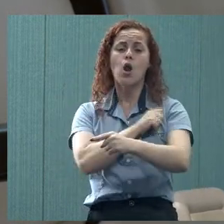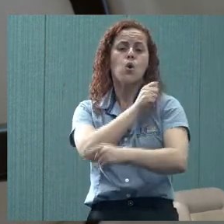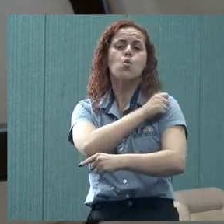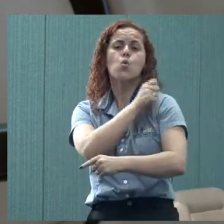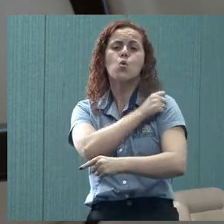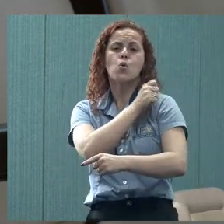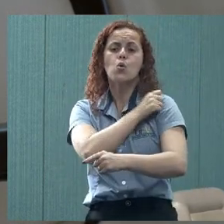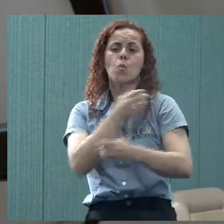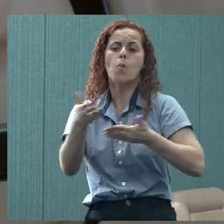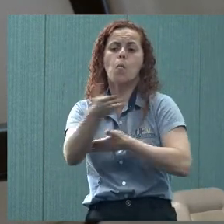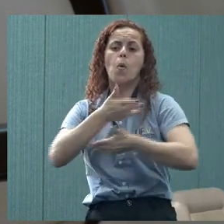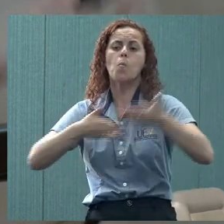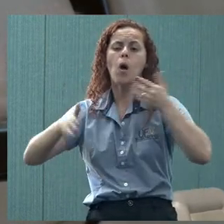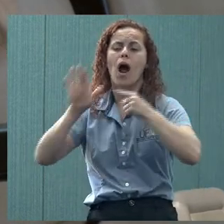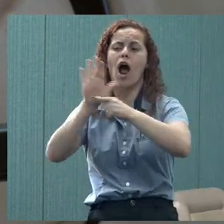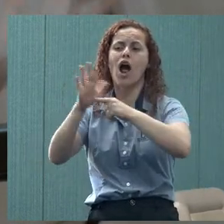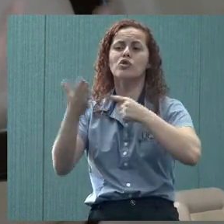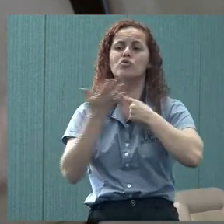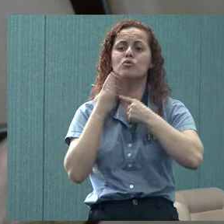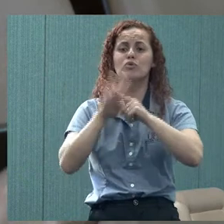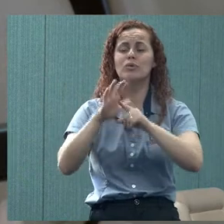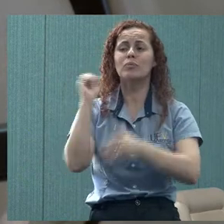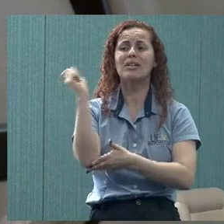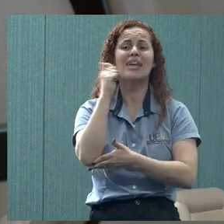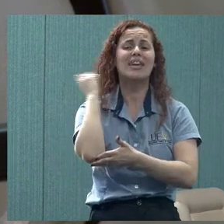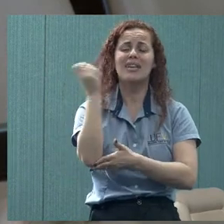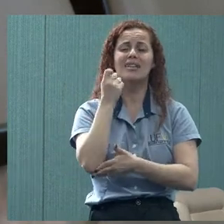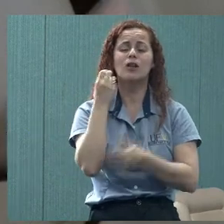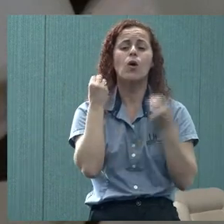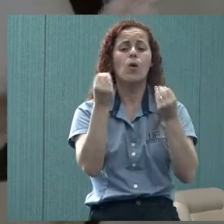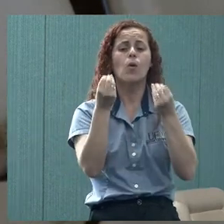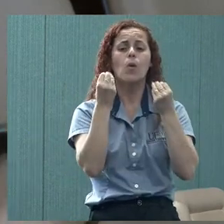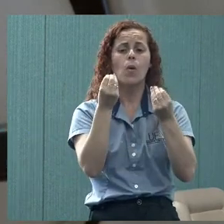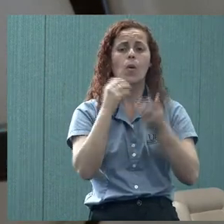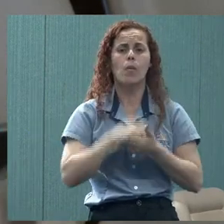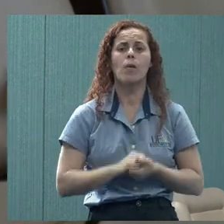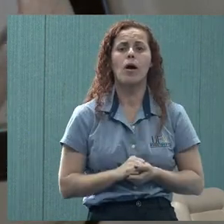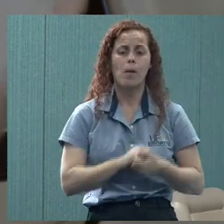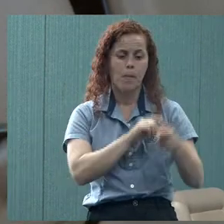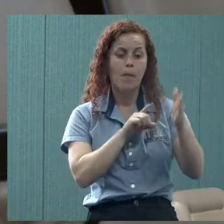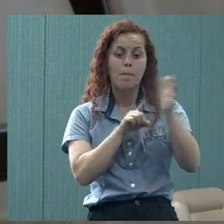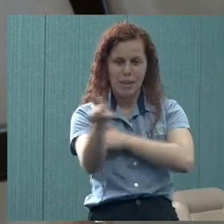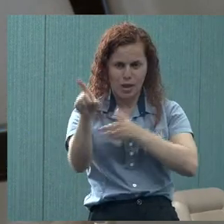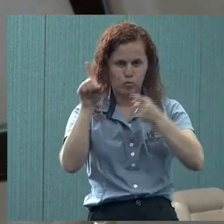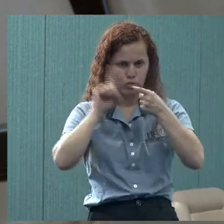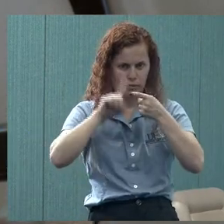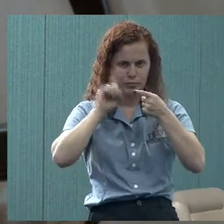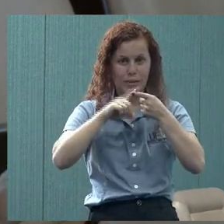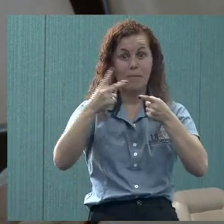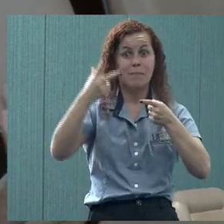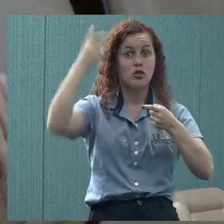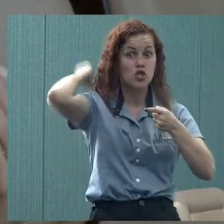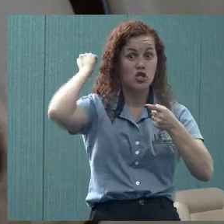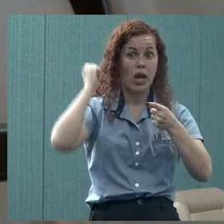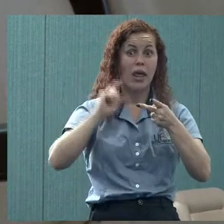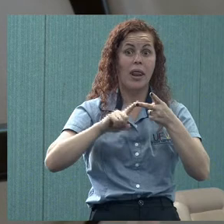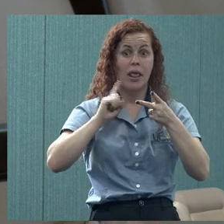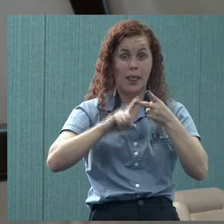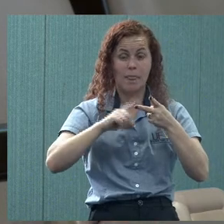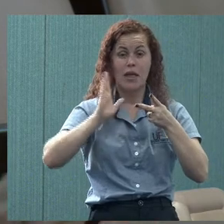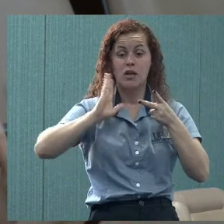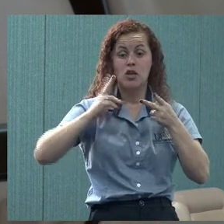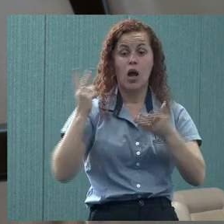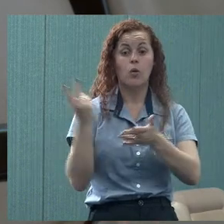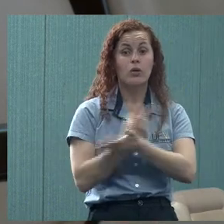momento, até chegar ao socorro, até acionar alguém, o que fazer com essa pessoa? Essa seria uma. Para a Michelle, já me